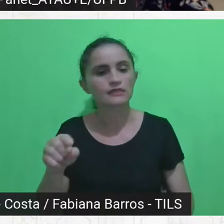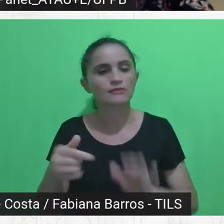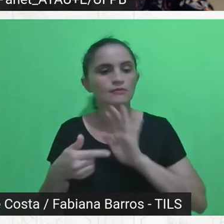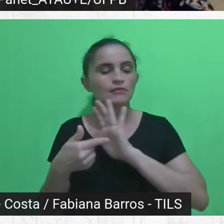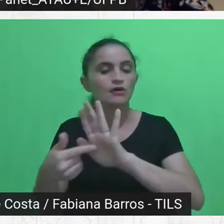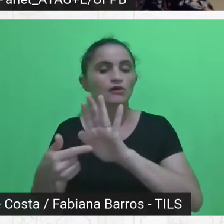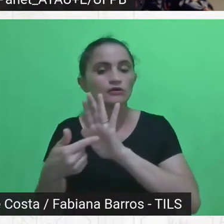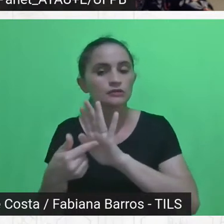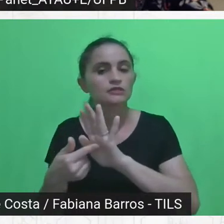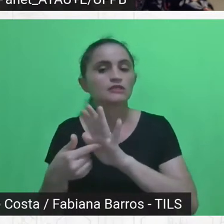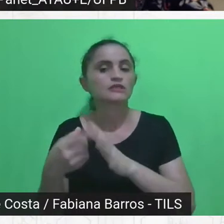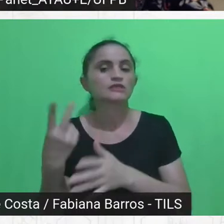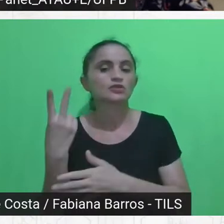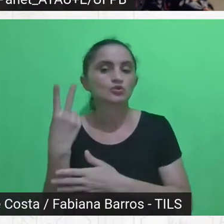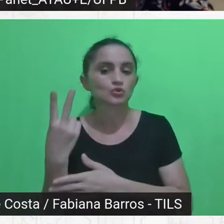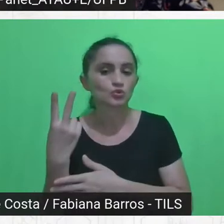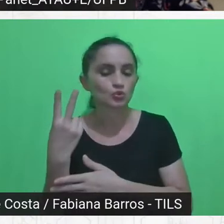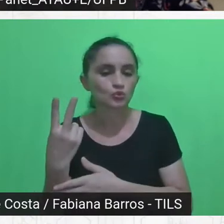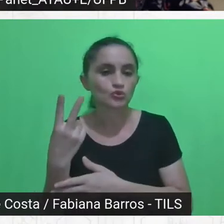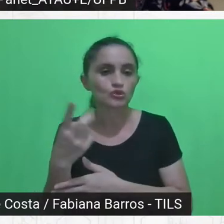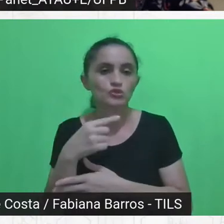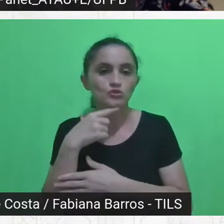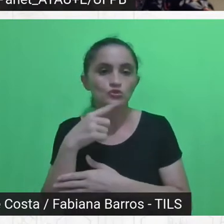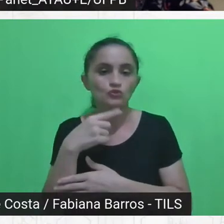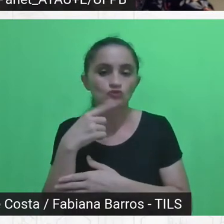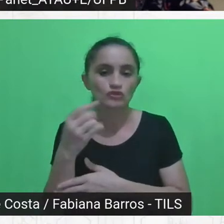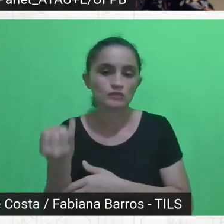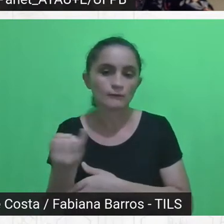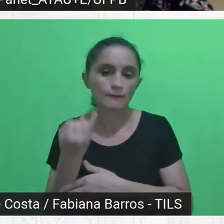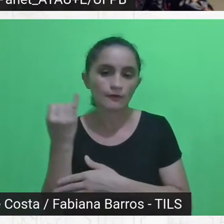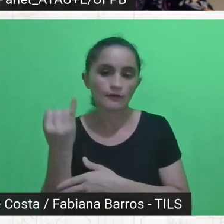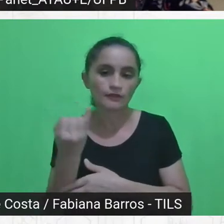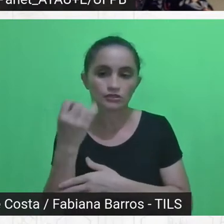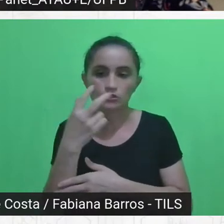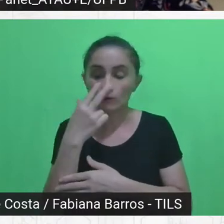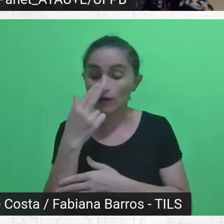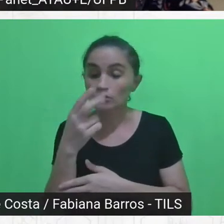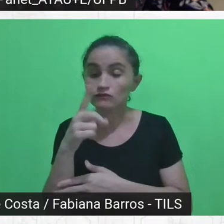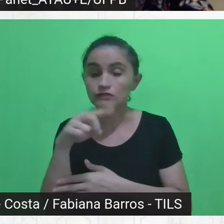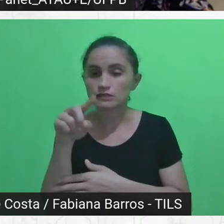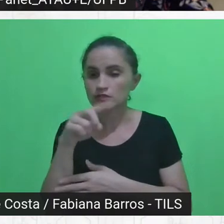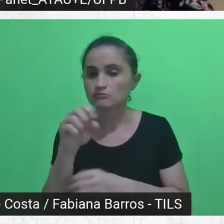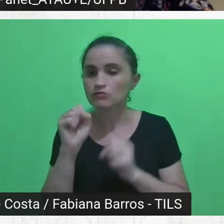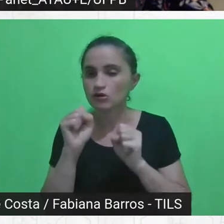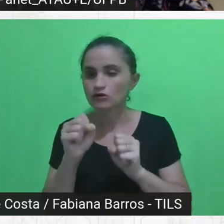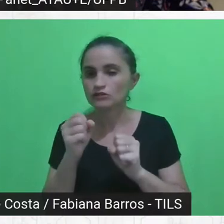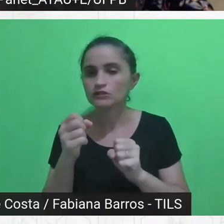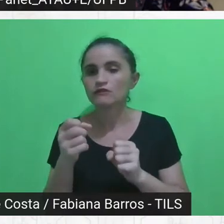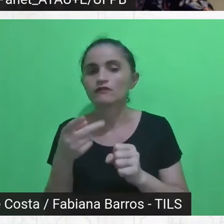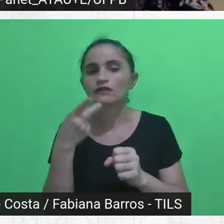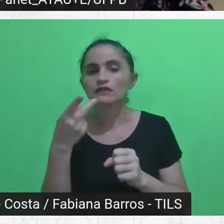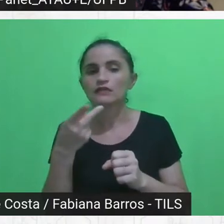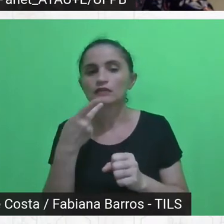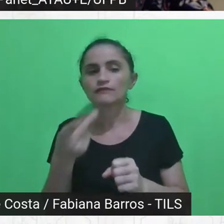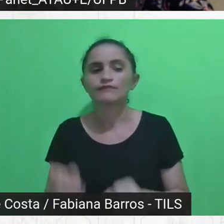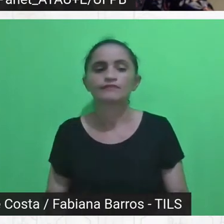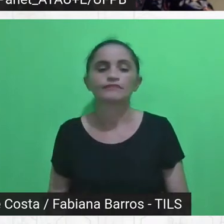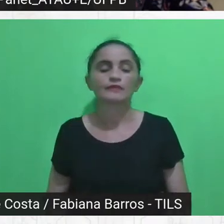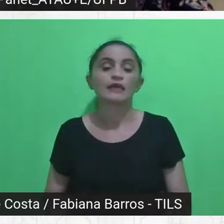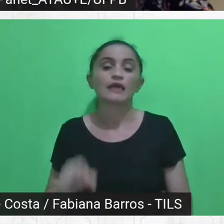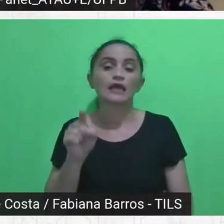duas dúvidas que me parecem importantes, talvez todos vocês possam falar, é mais ligado ao momento da Malu apresentar, mas ela falou